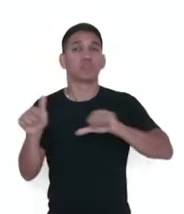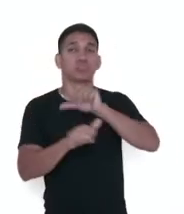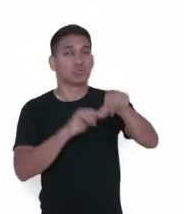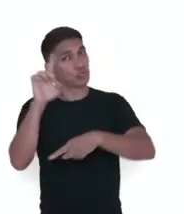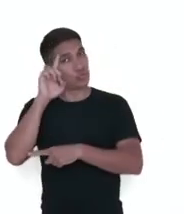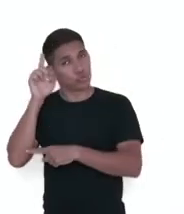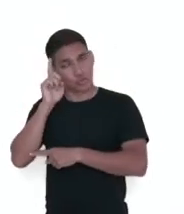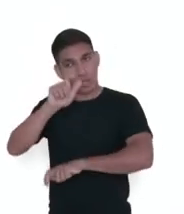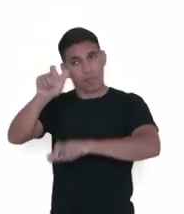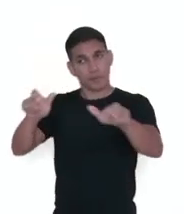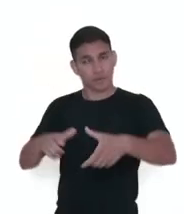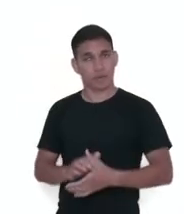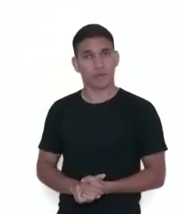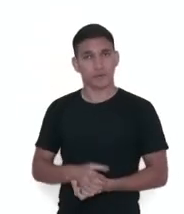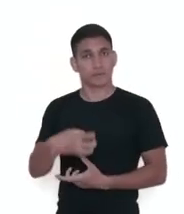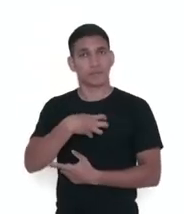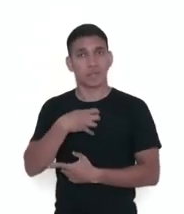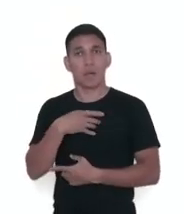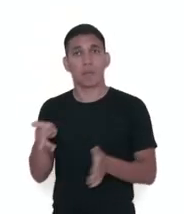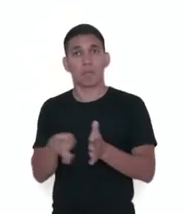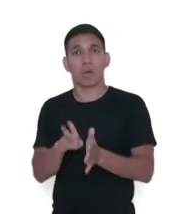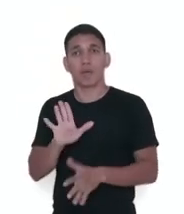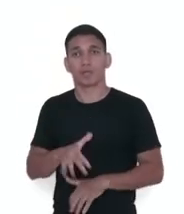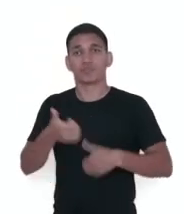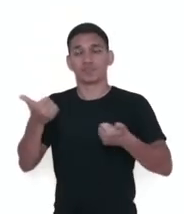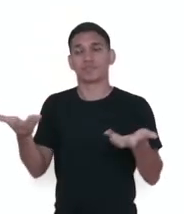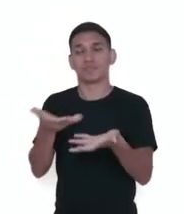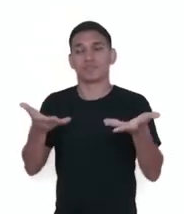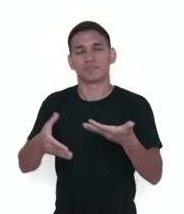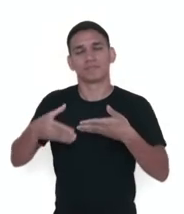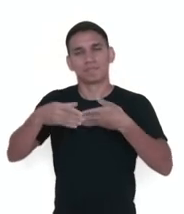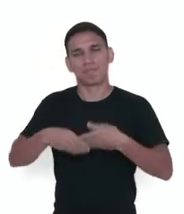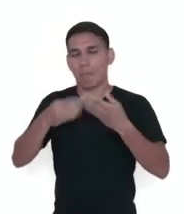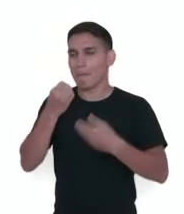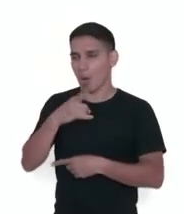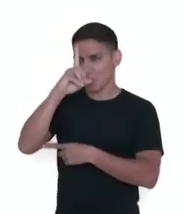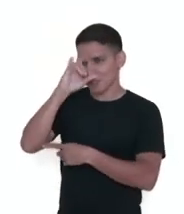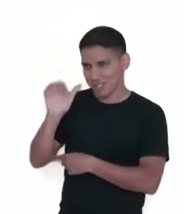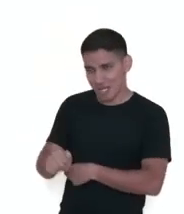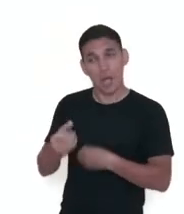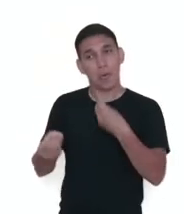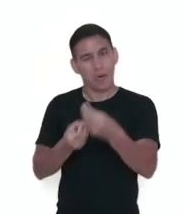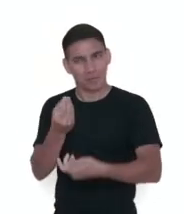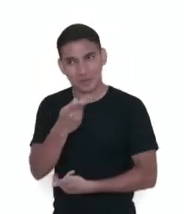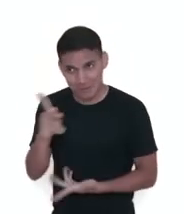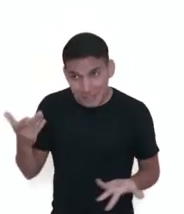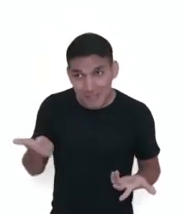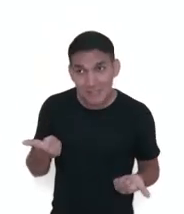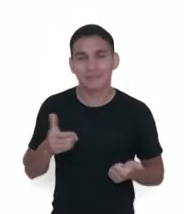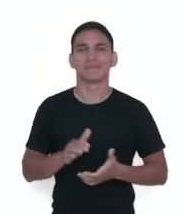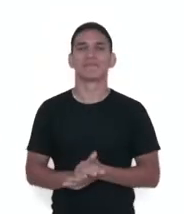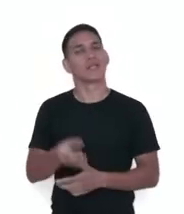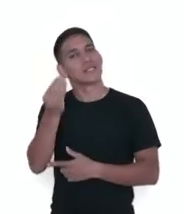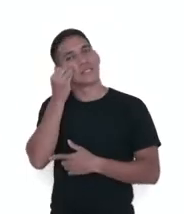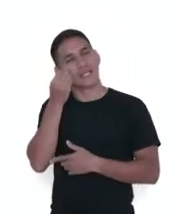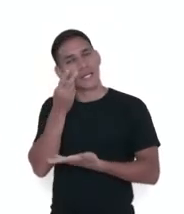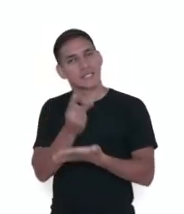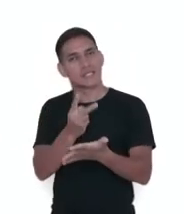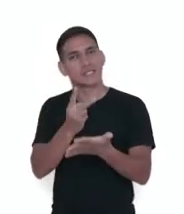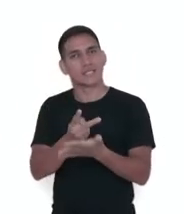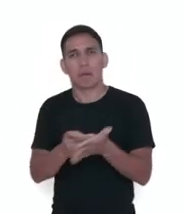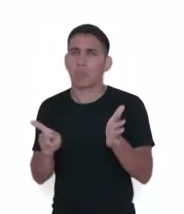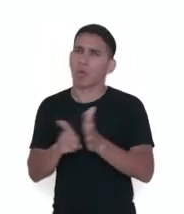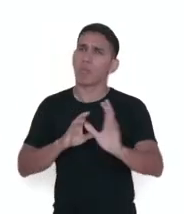dia de alguém com uma calorosa saudação? Bom dia, como está? Experimentem sempre que